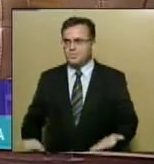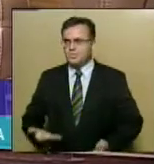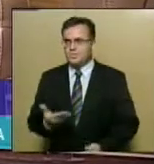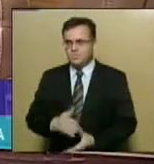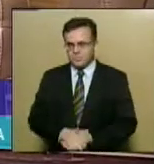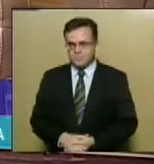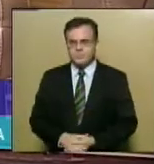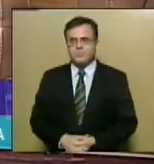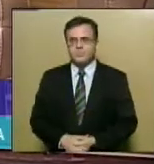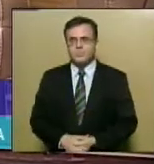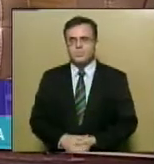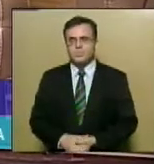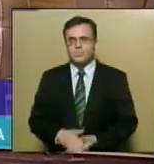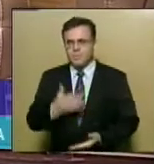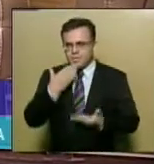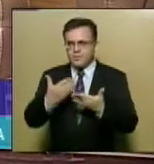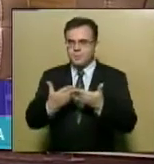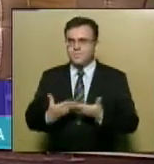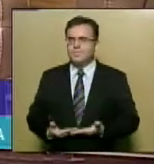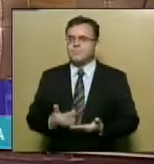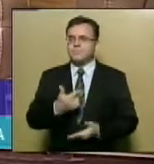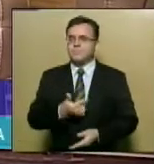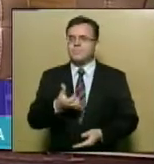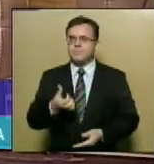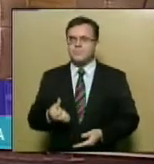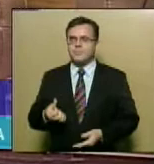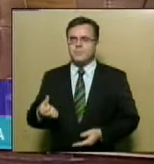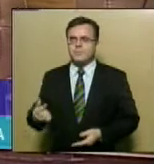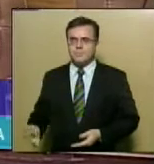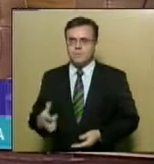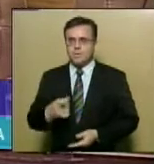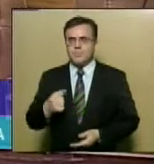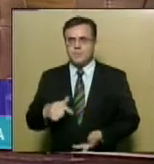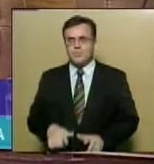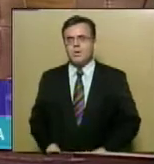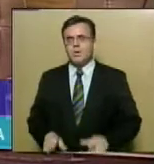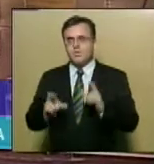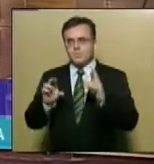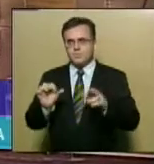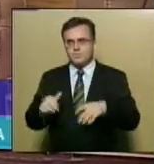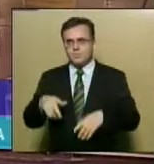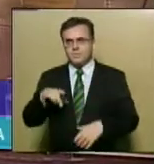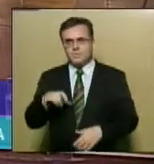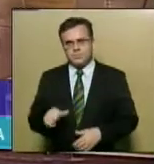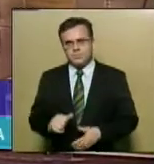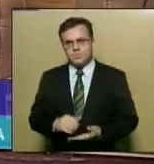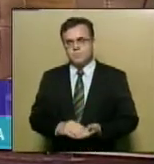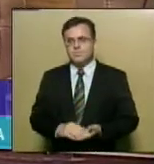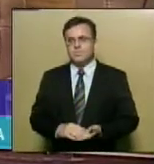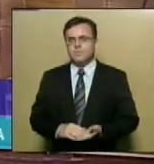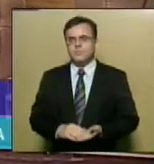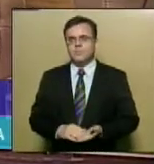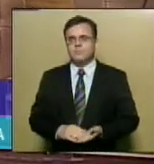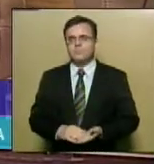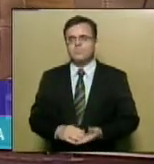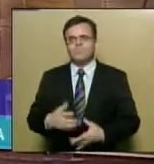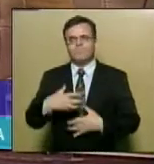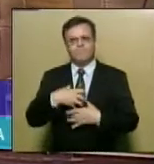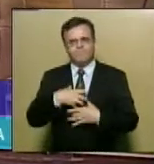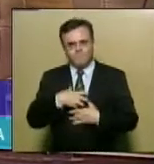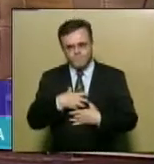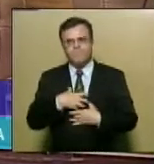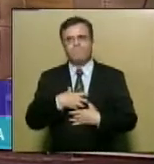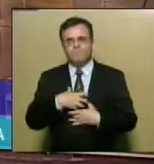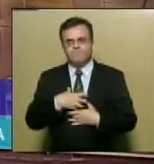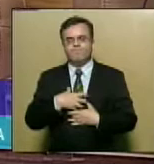Requerimento 267, 2017, de autoria da deputada Ana Lúcia. Voto de pesar do